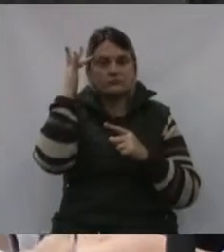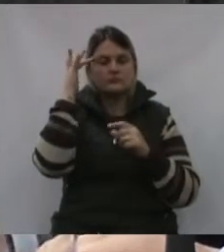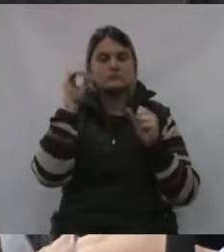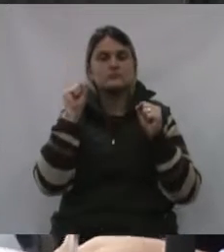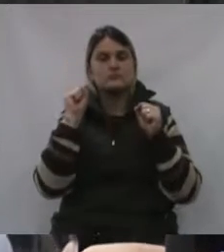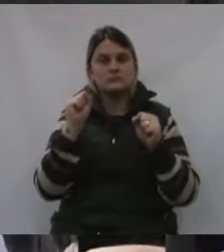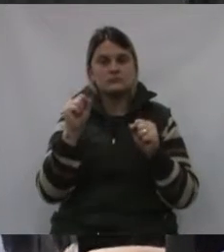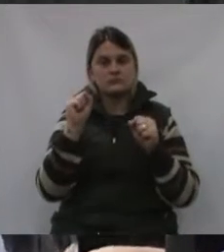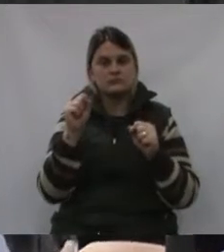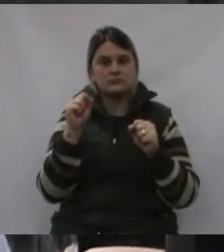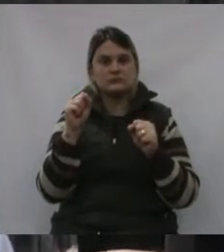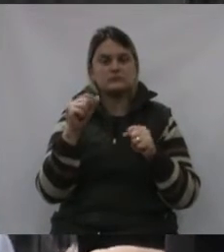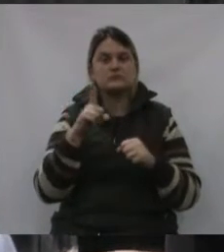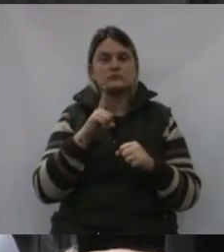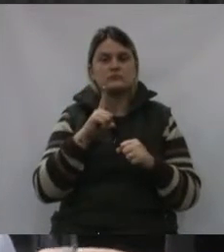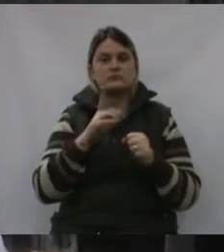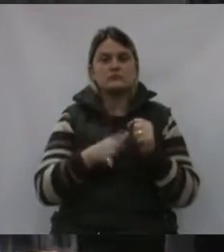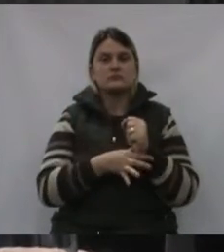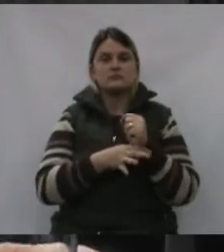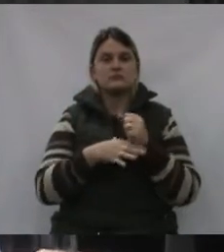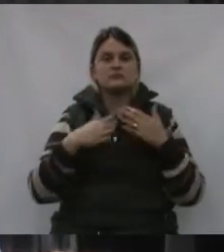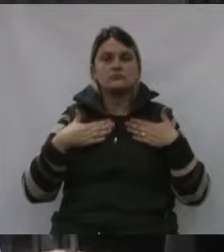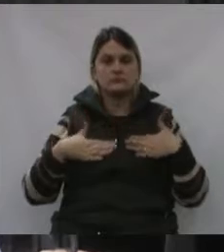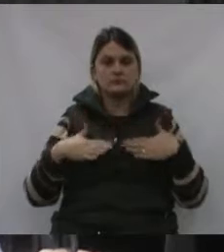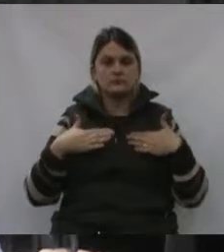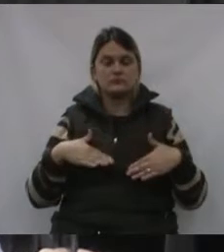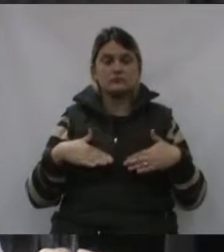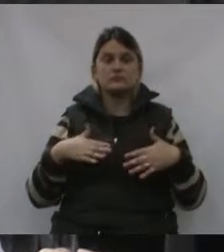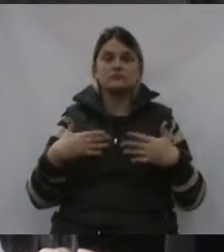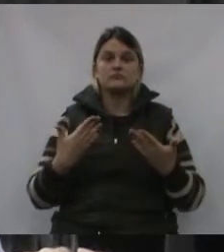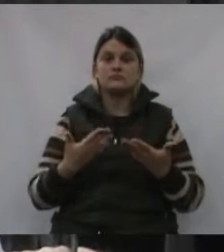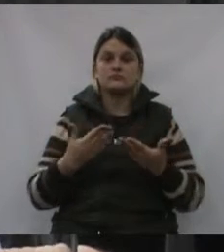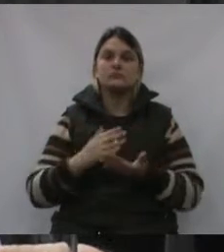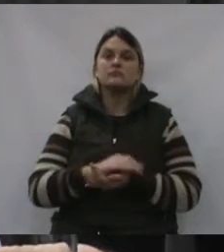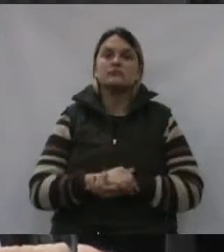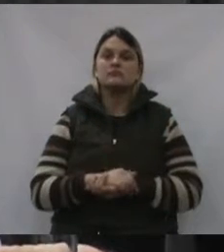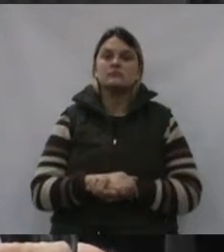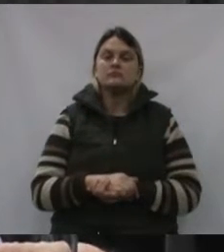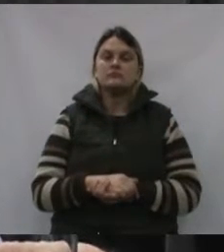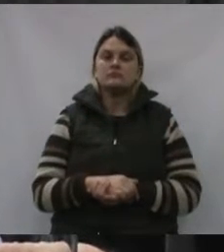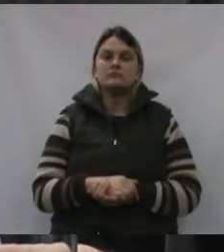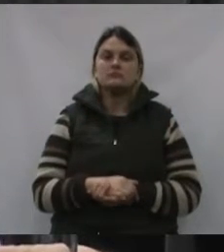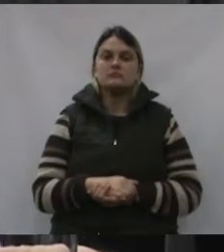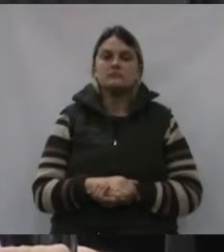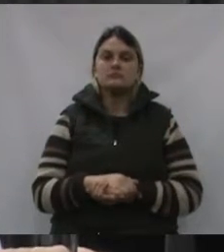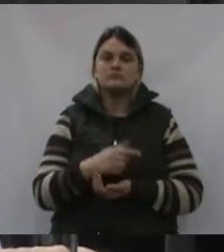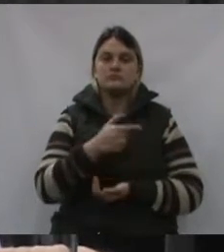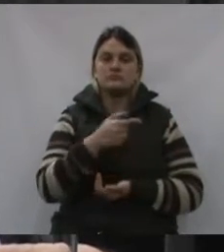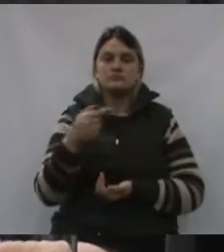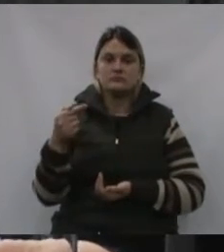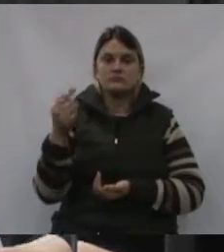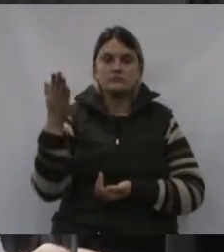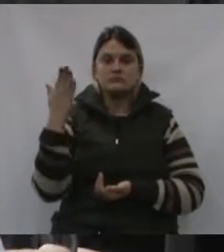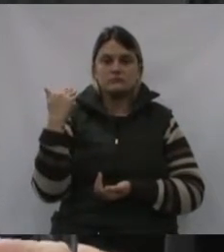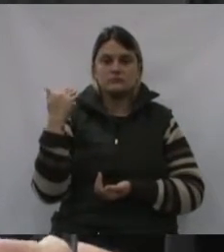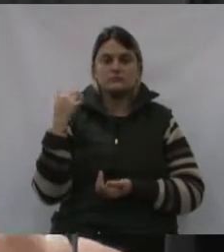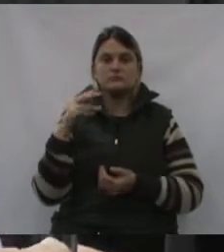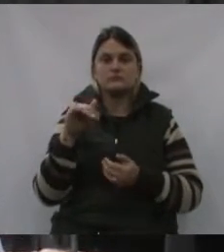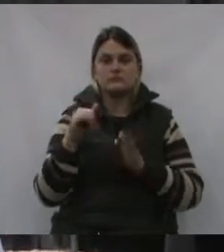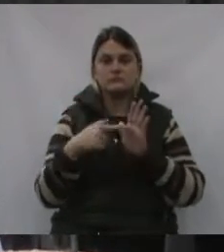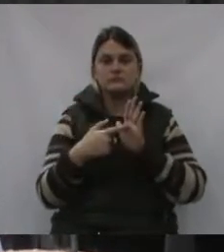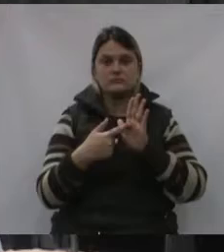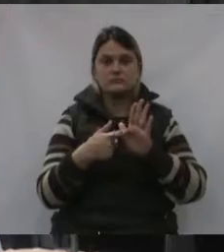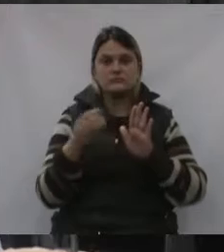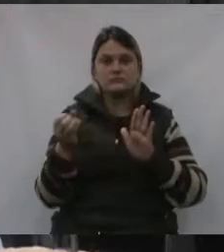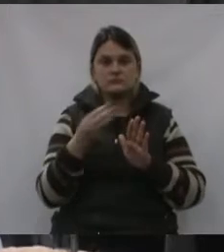ali andar com segurança. Então, na semana que vem a gente vai apresentar novo